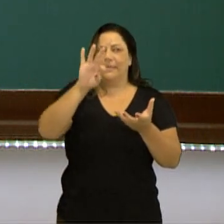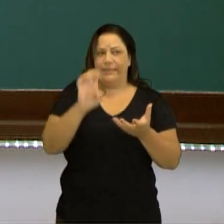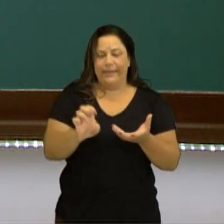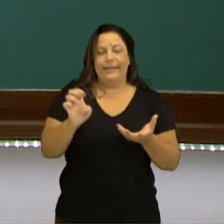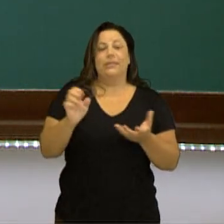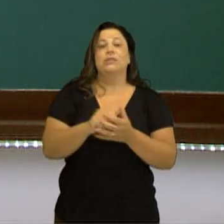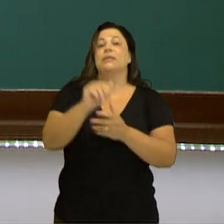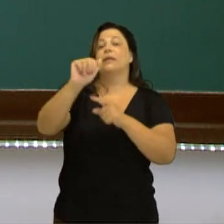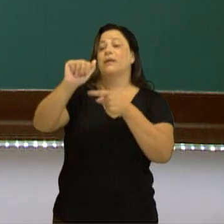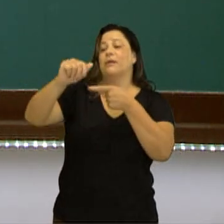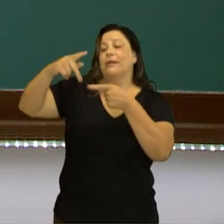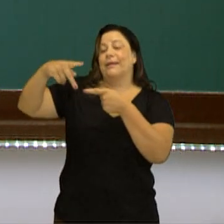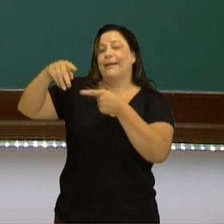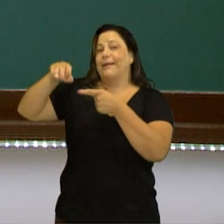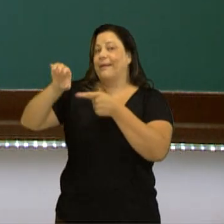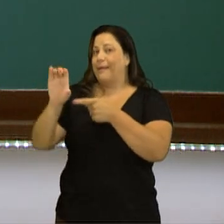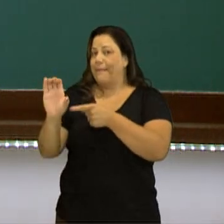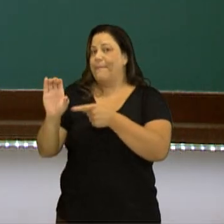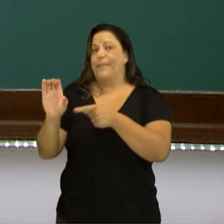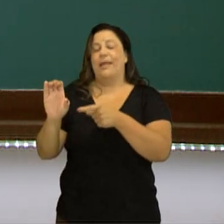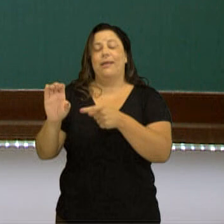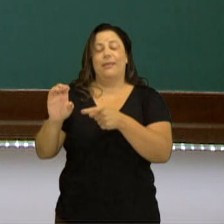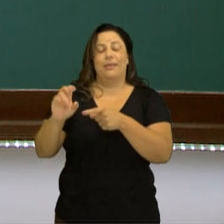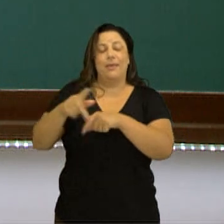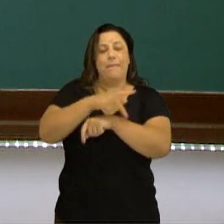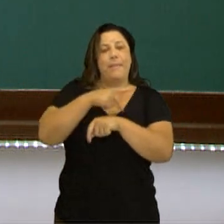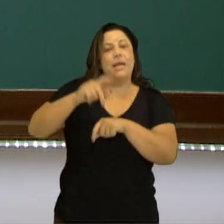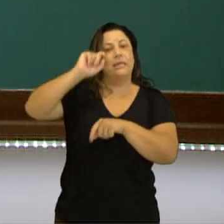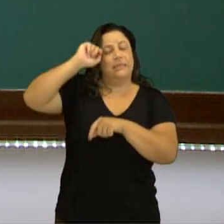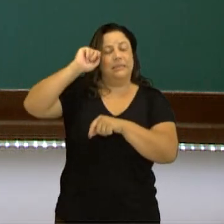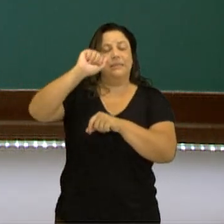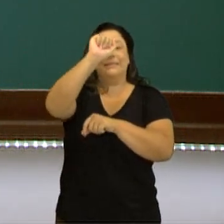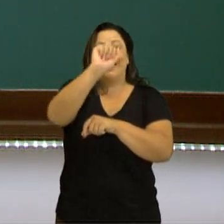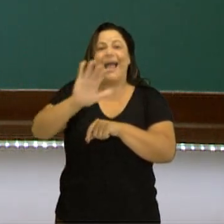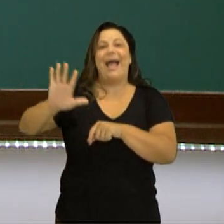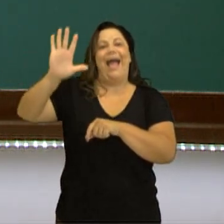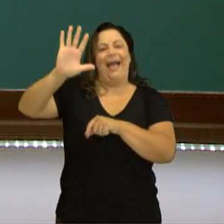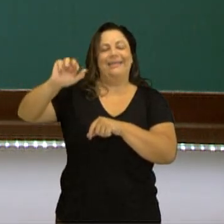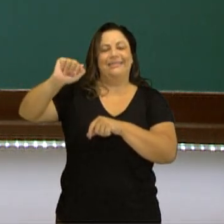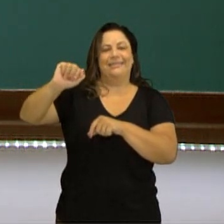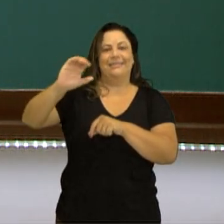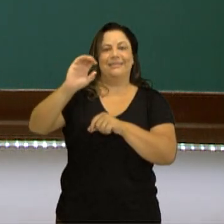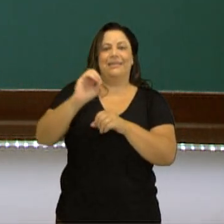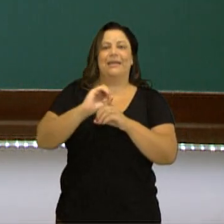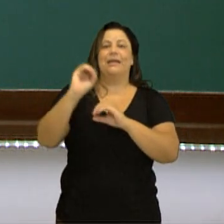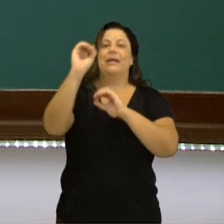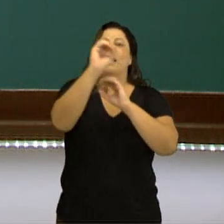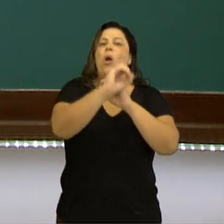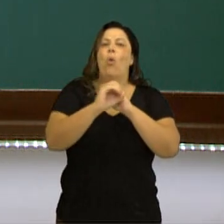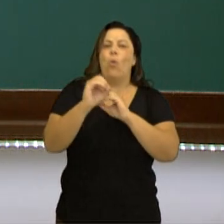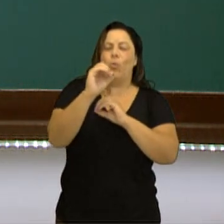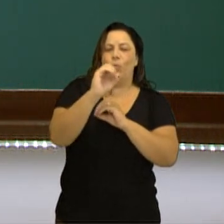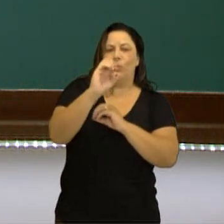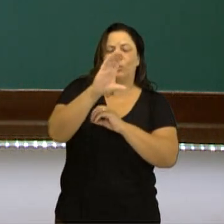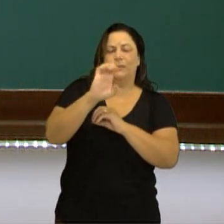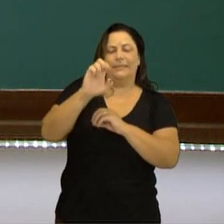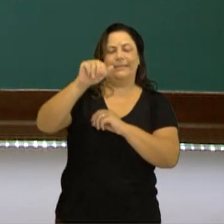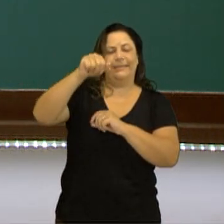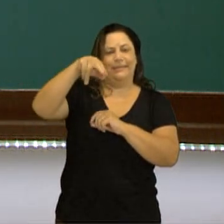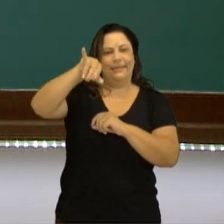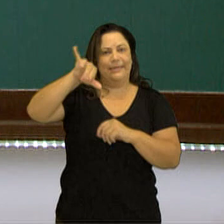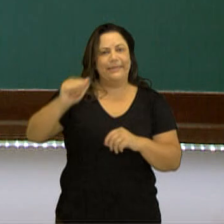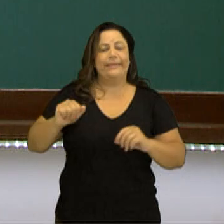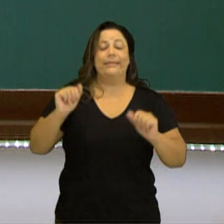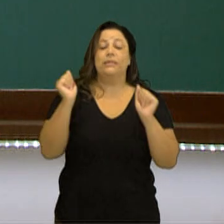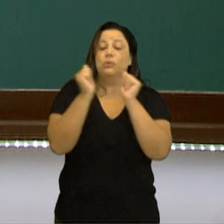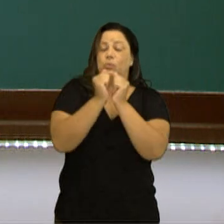em que você tem países da Ásia, da Oceania, junto com países da América, estabelecendo uma maior